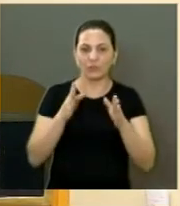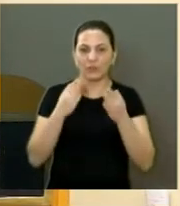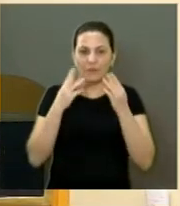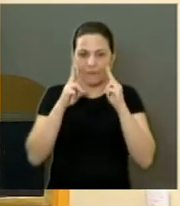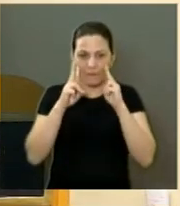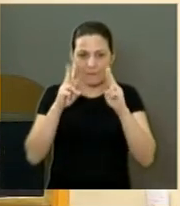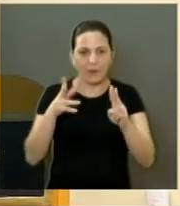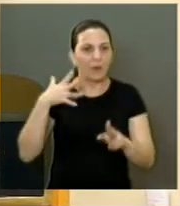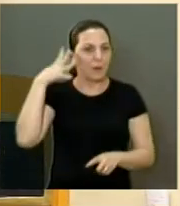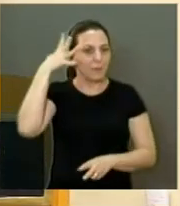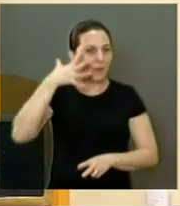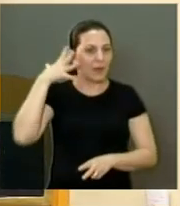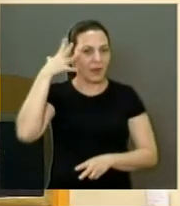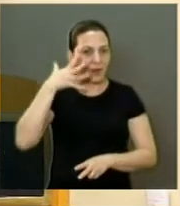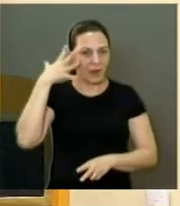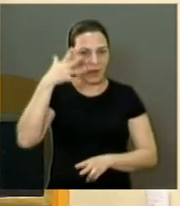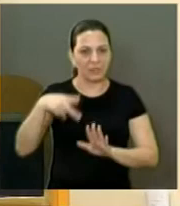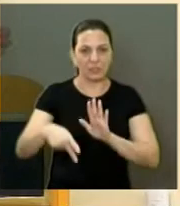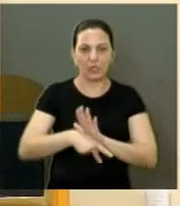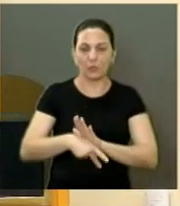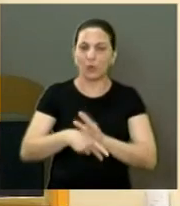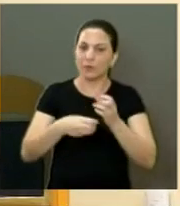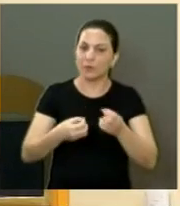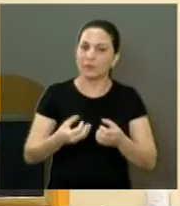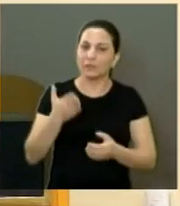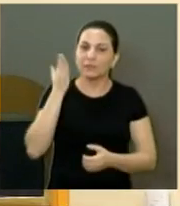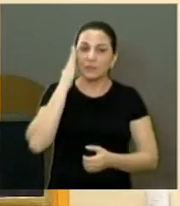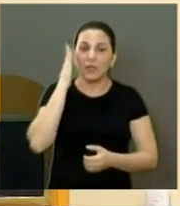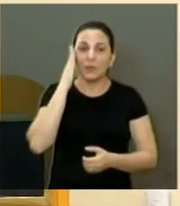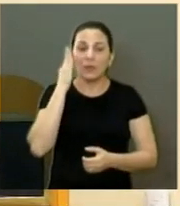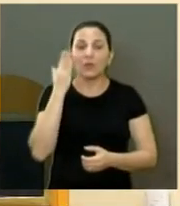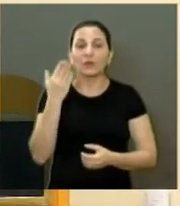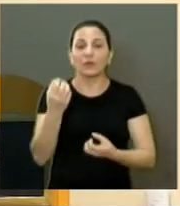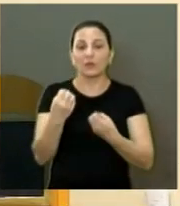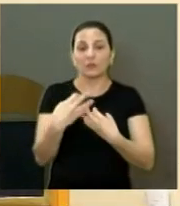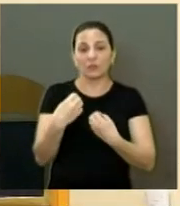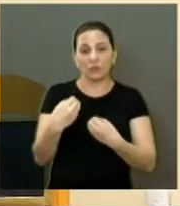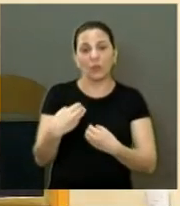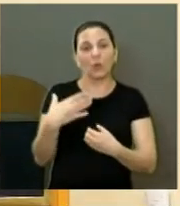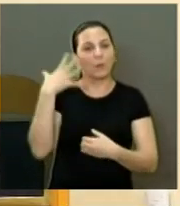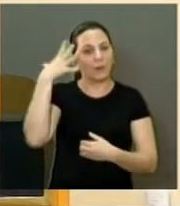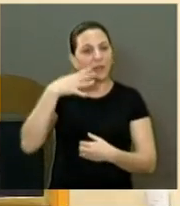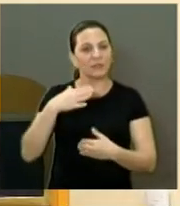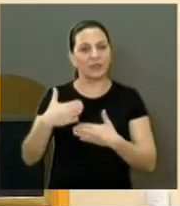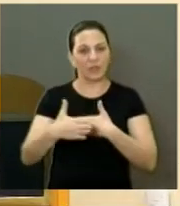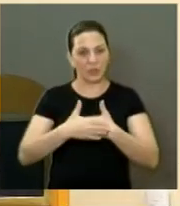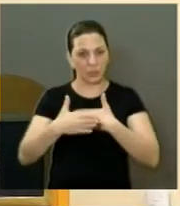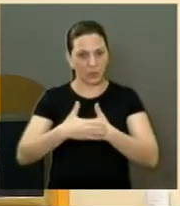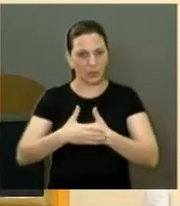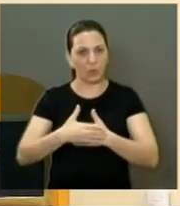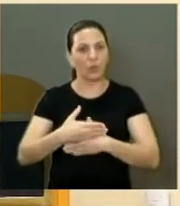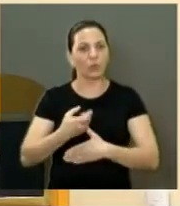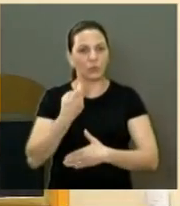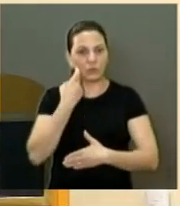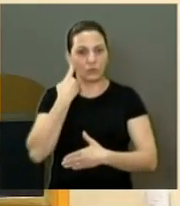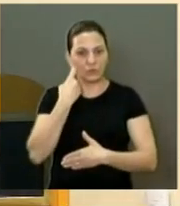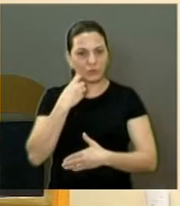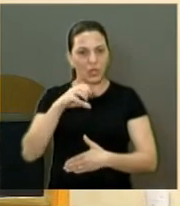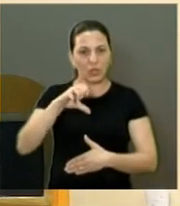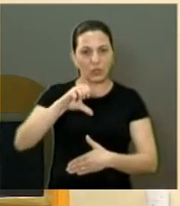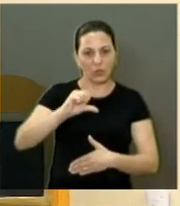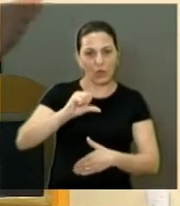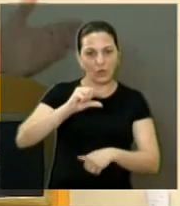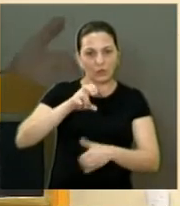essa palestra, tudo aquilo que foi passado para nós lá em Ribeirão Preto, que ficamos lá praticamente das nove